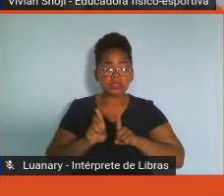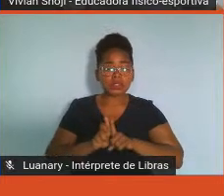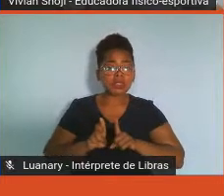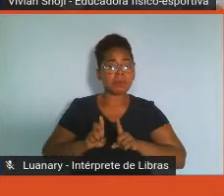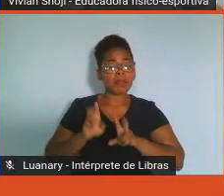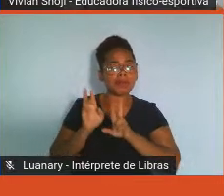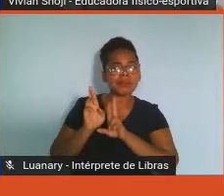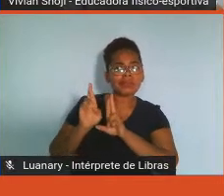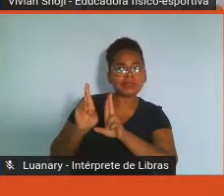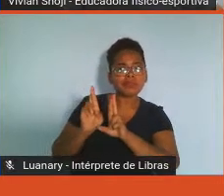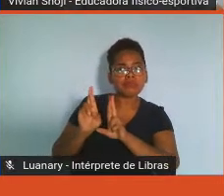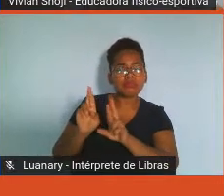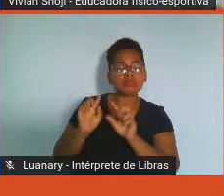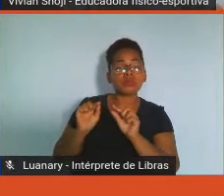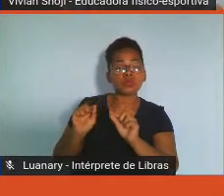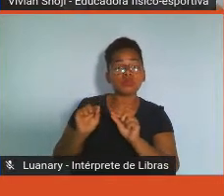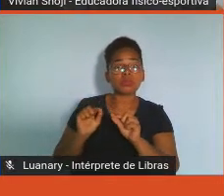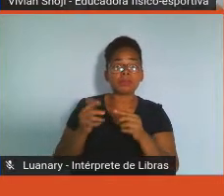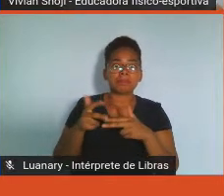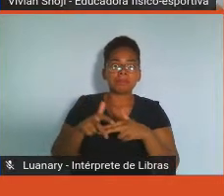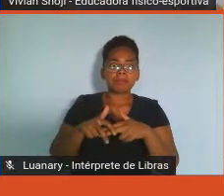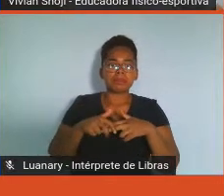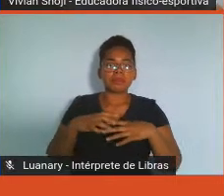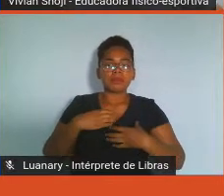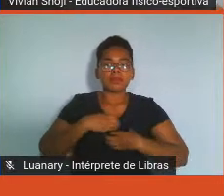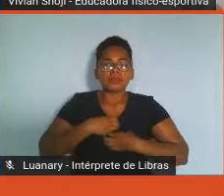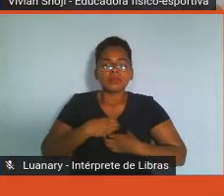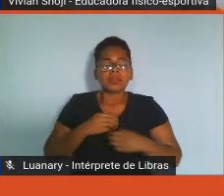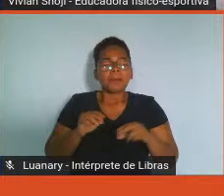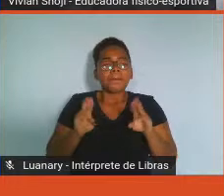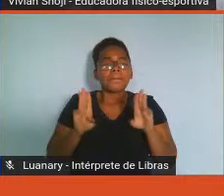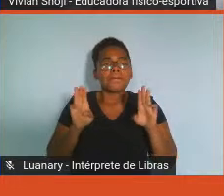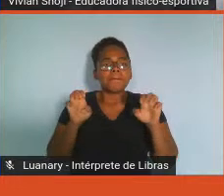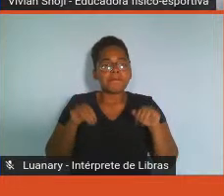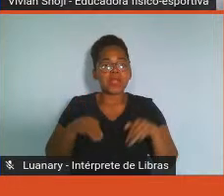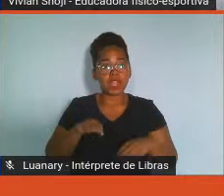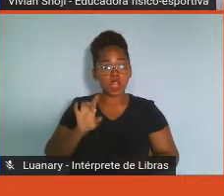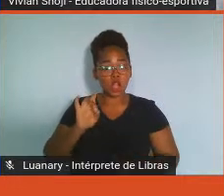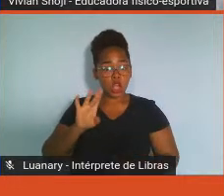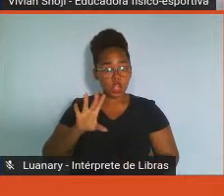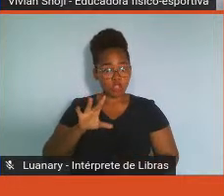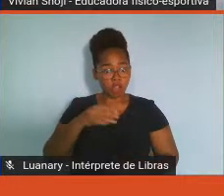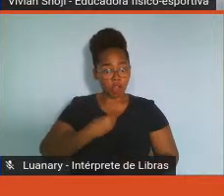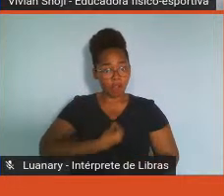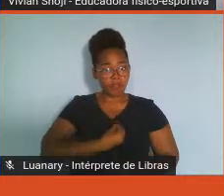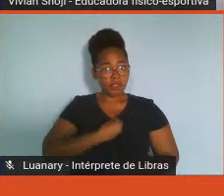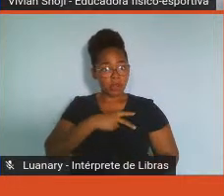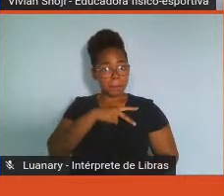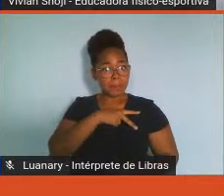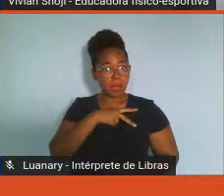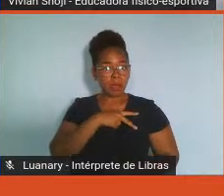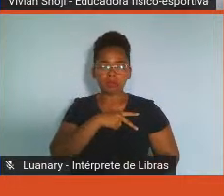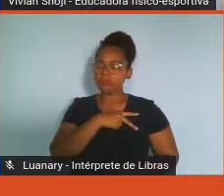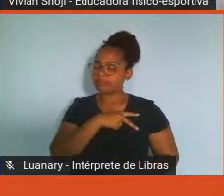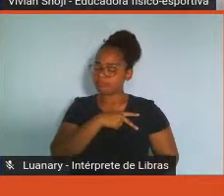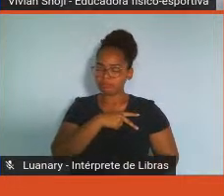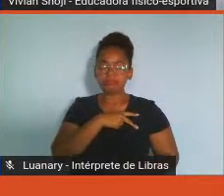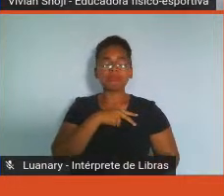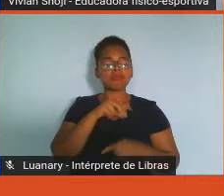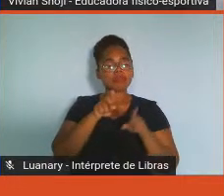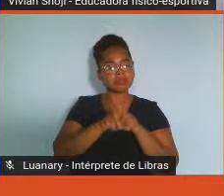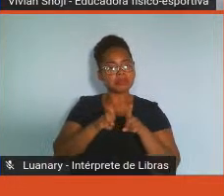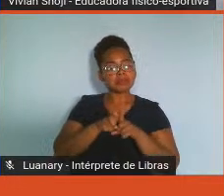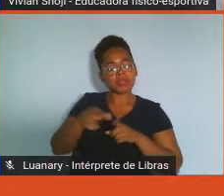bem-estar não permeou apenas o âmbito individual, né? Nós queremos que o nosso trabalho também tenha esse alinhamento com